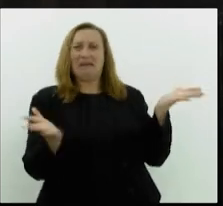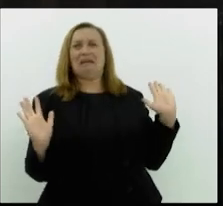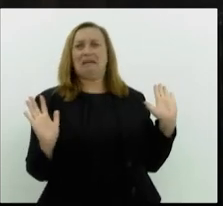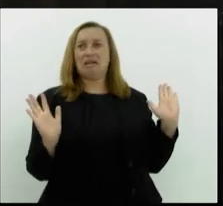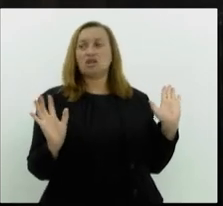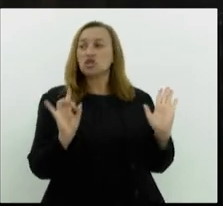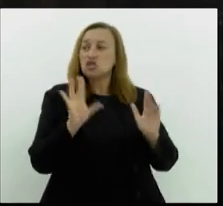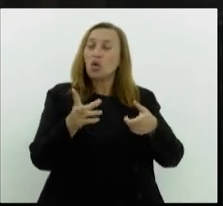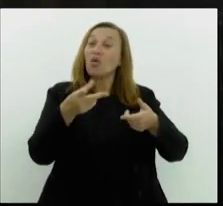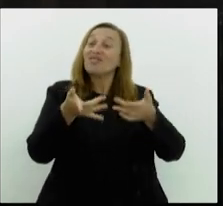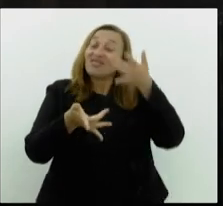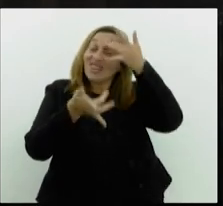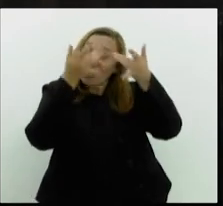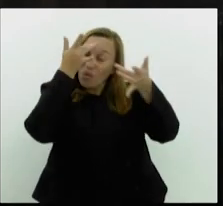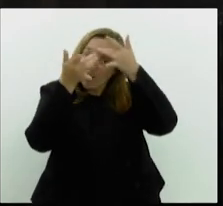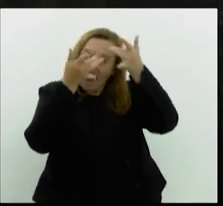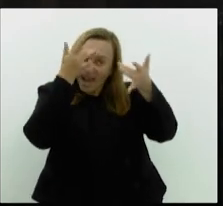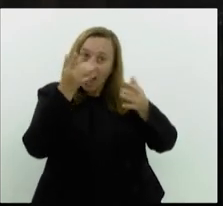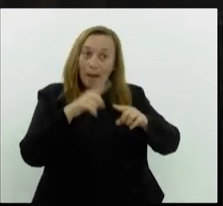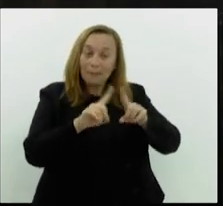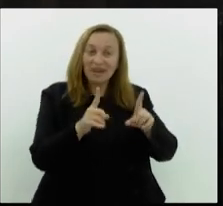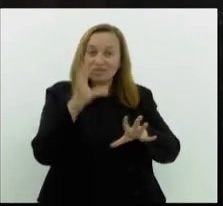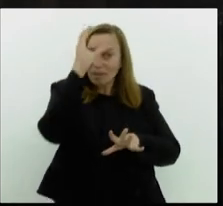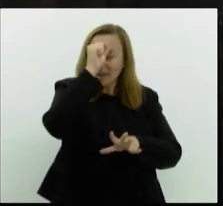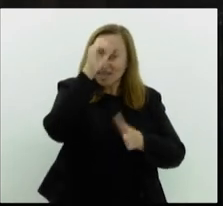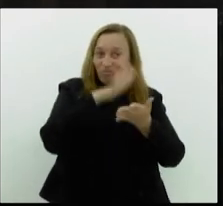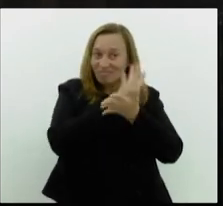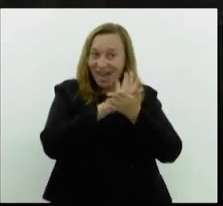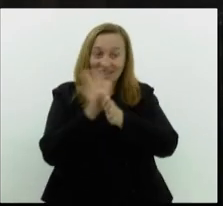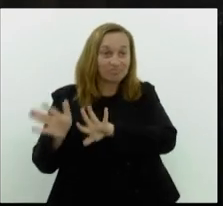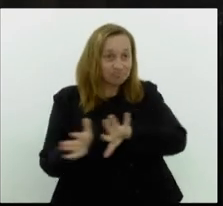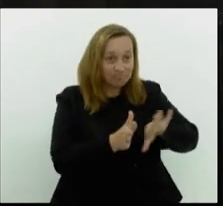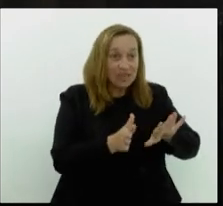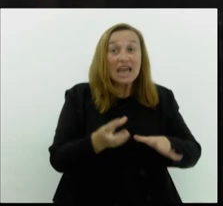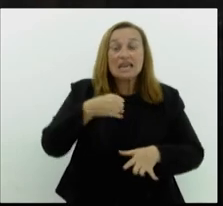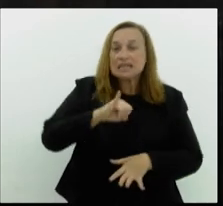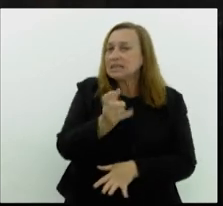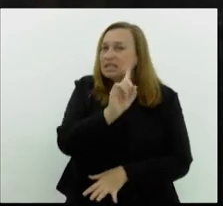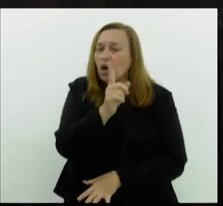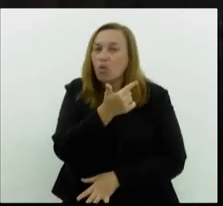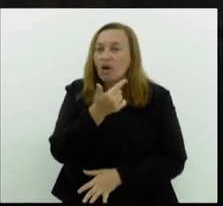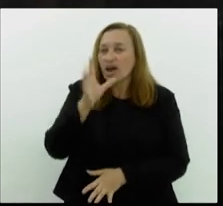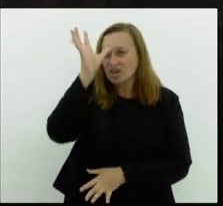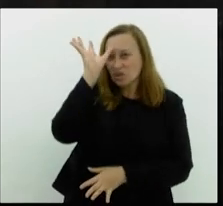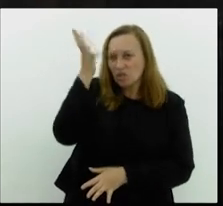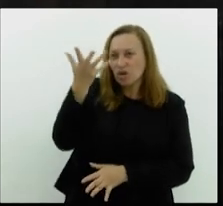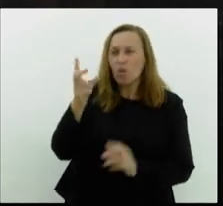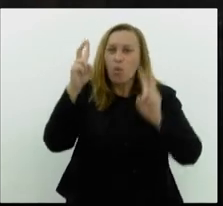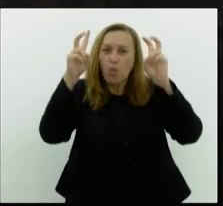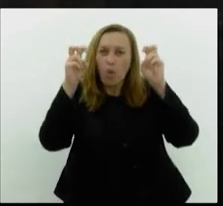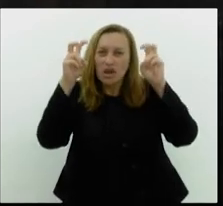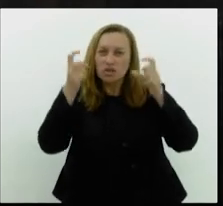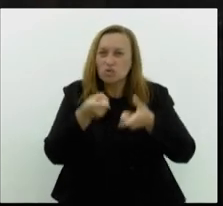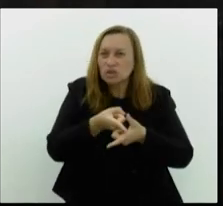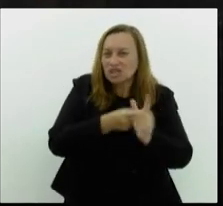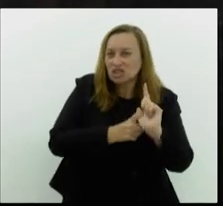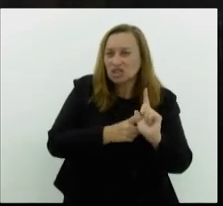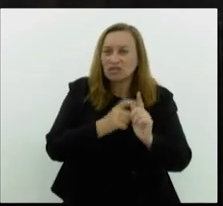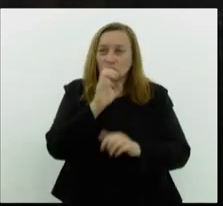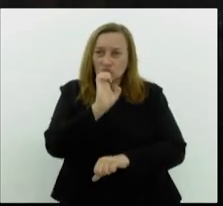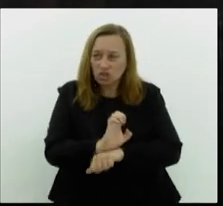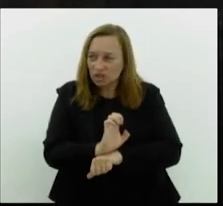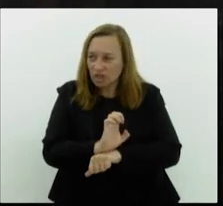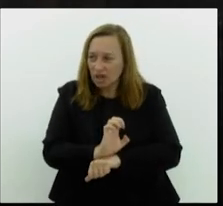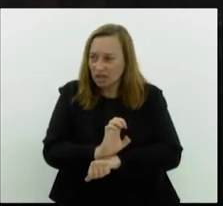vovó viu a uva. Se não resolver a questão da dívida do Estado